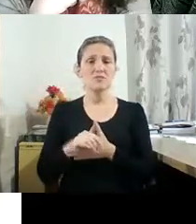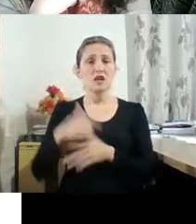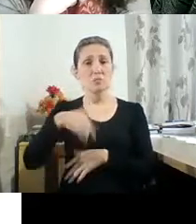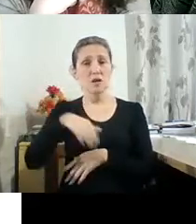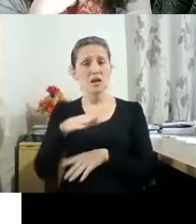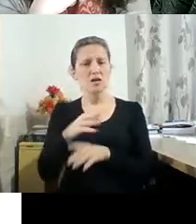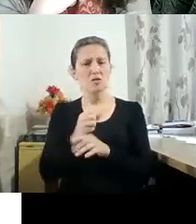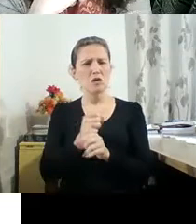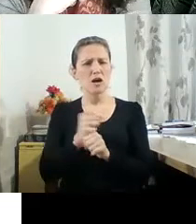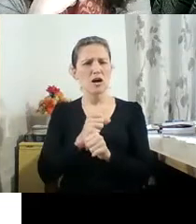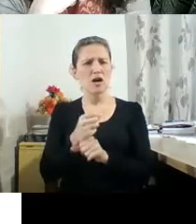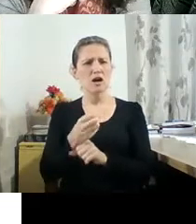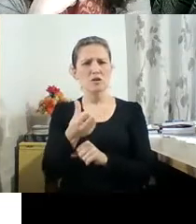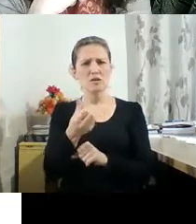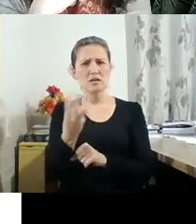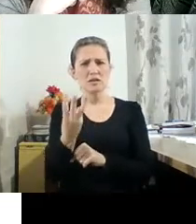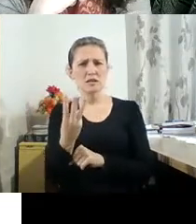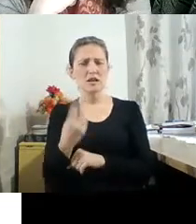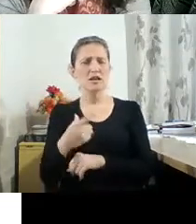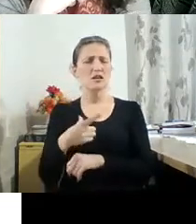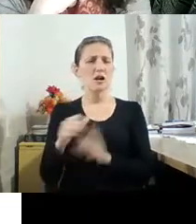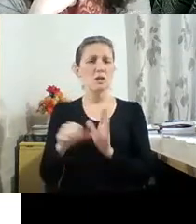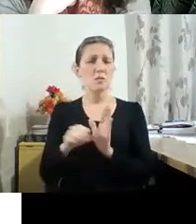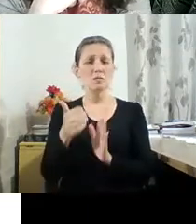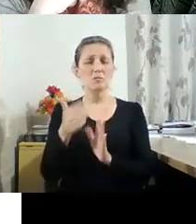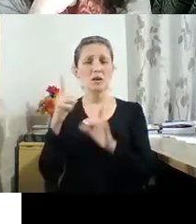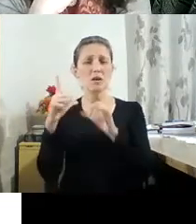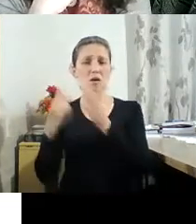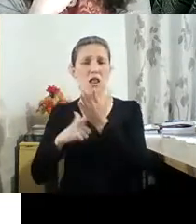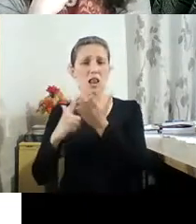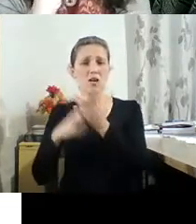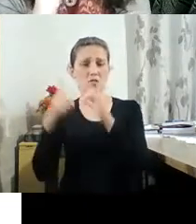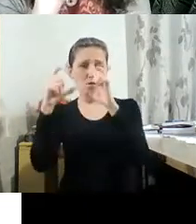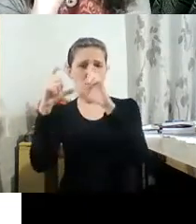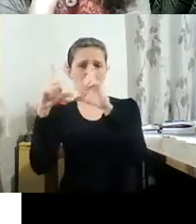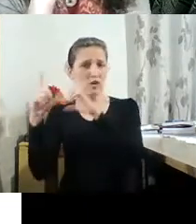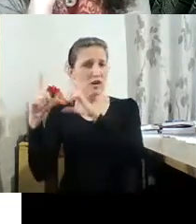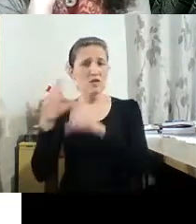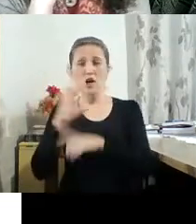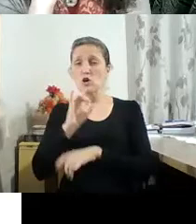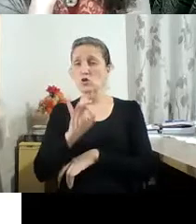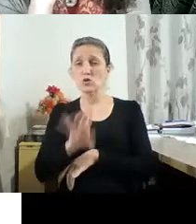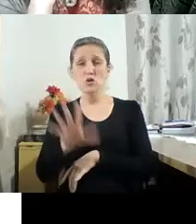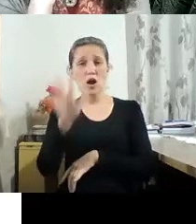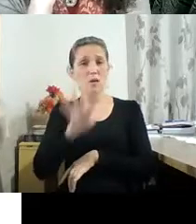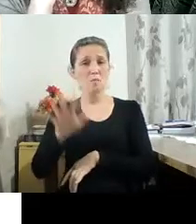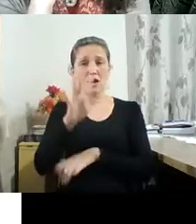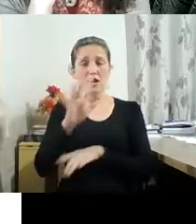um primeiro livro que é de fotografia, do Ed Ruska, que é um livro só de imagens, só com fotografias sem texto,